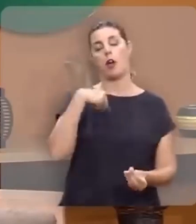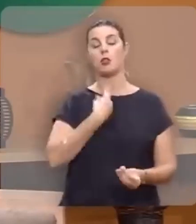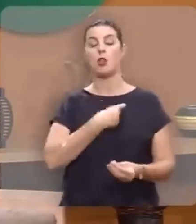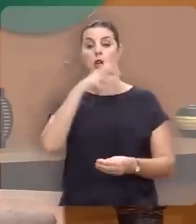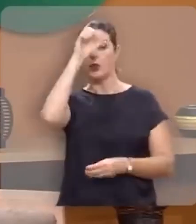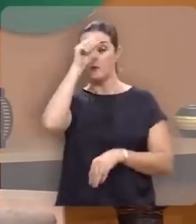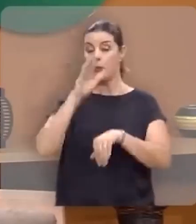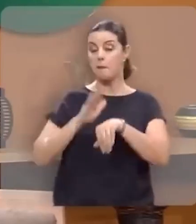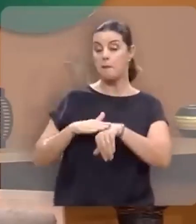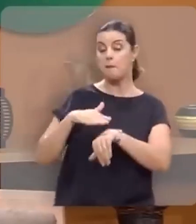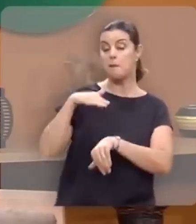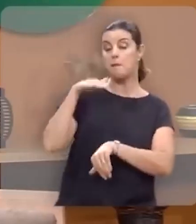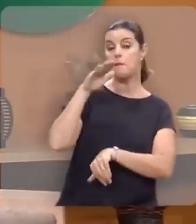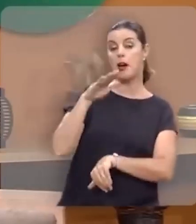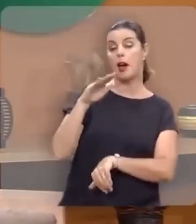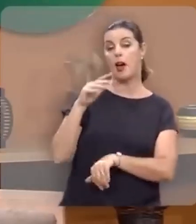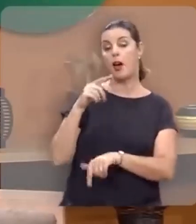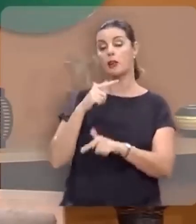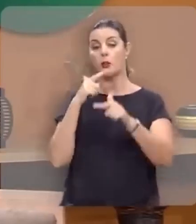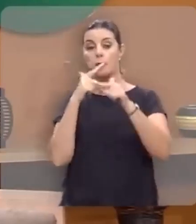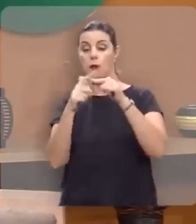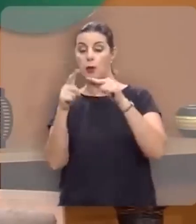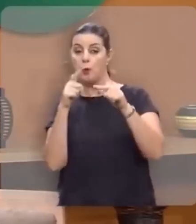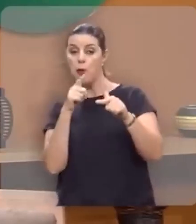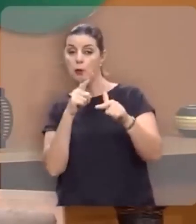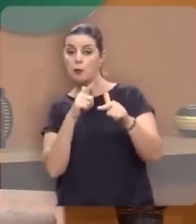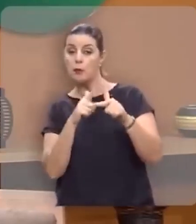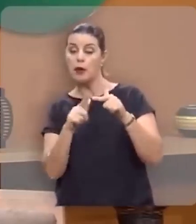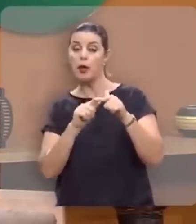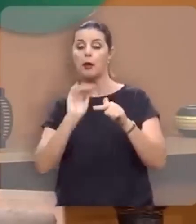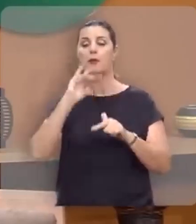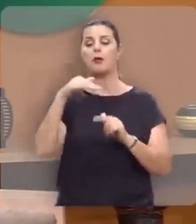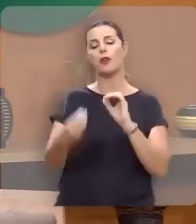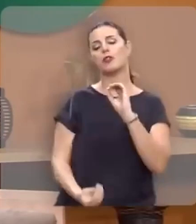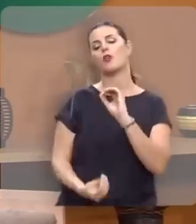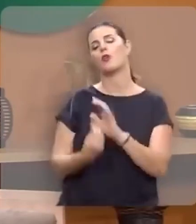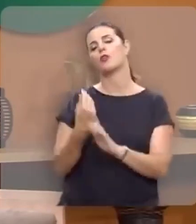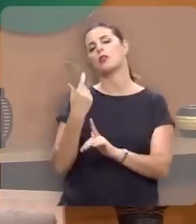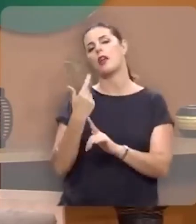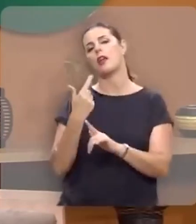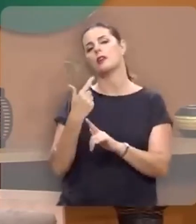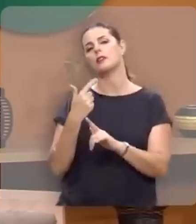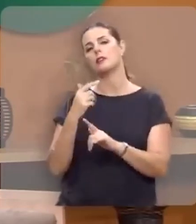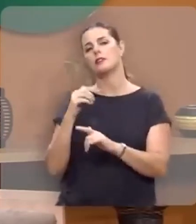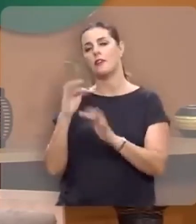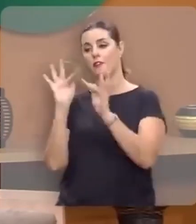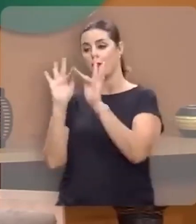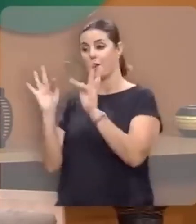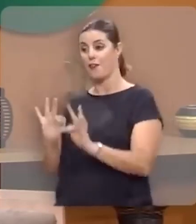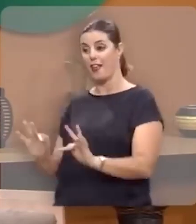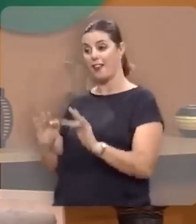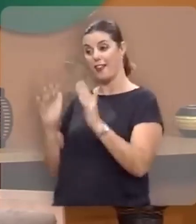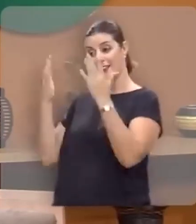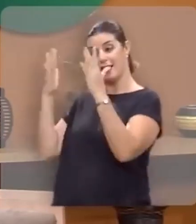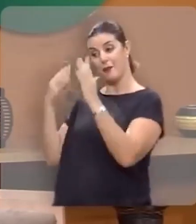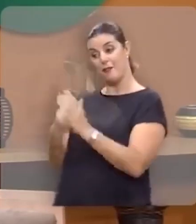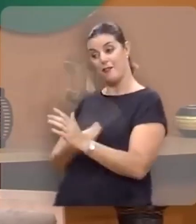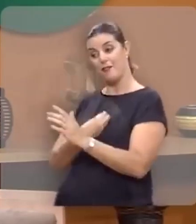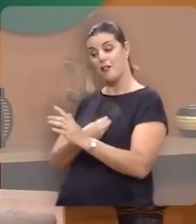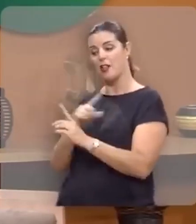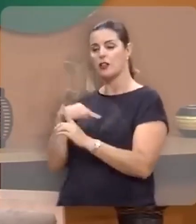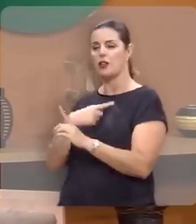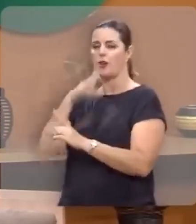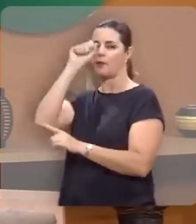aprendemos mais nos vales do sofrimento do que nos picos ensolarados das celebrações da